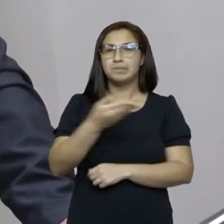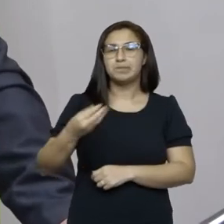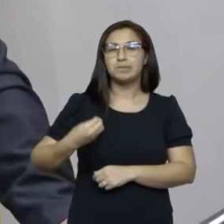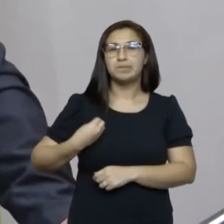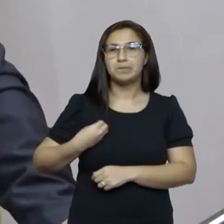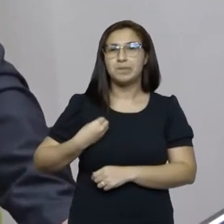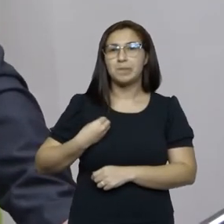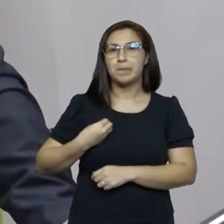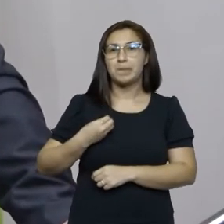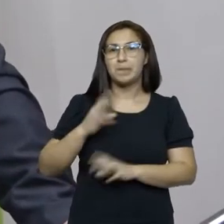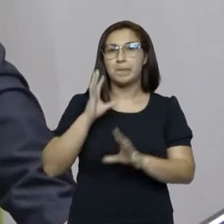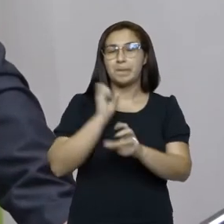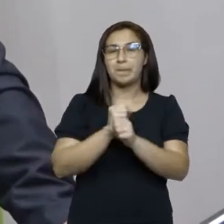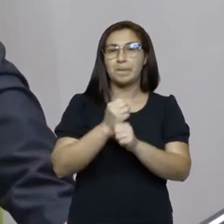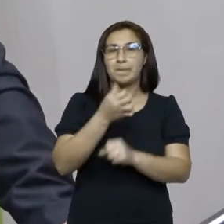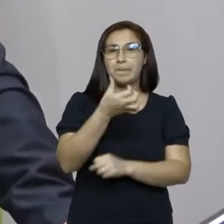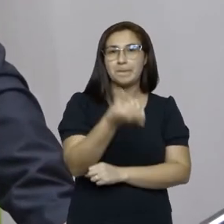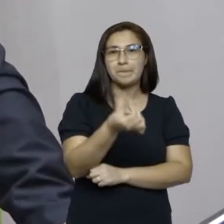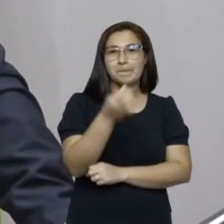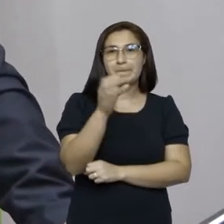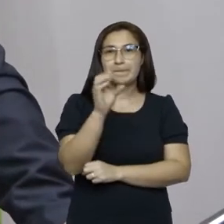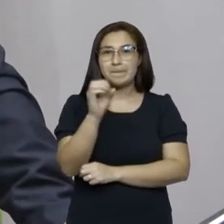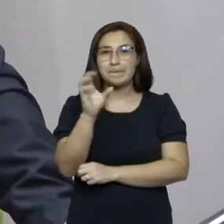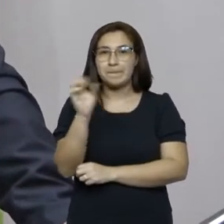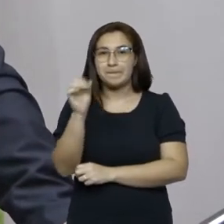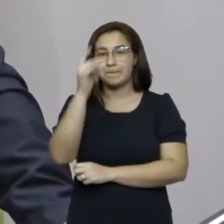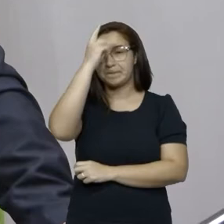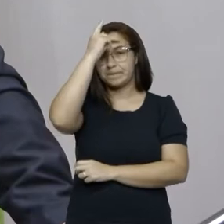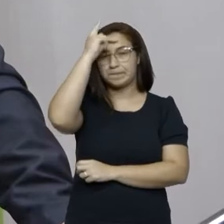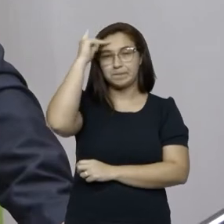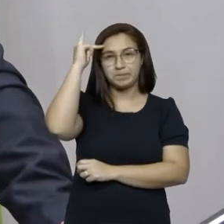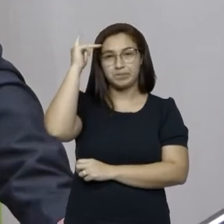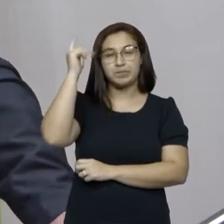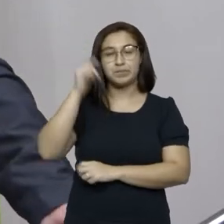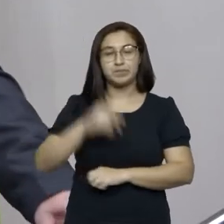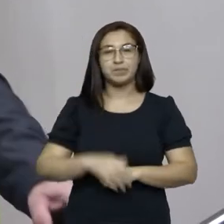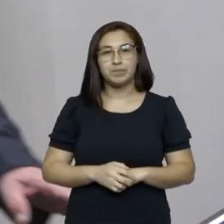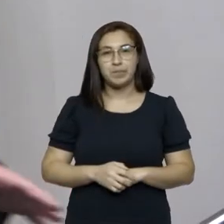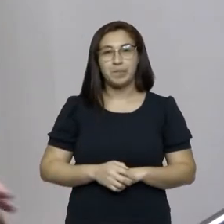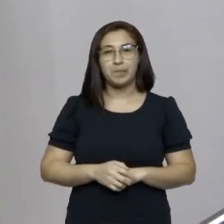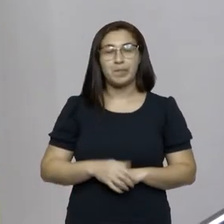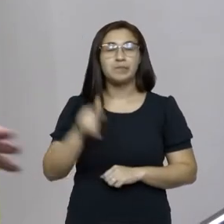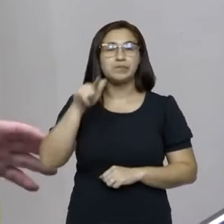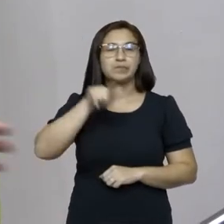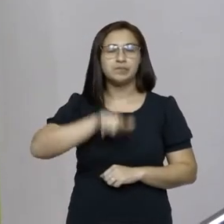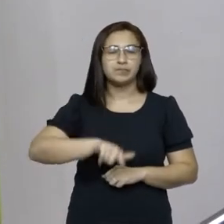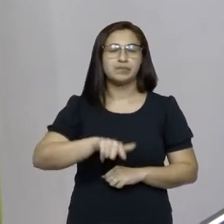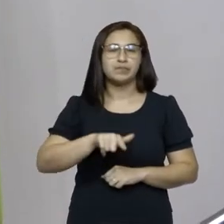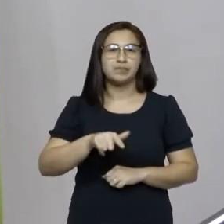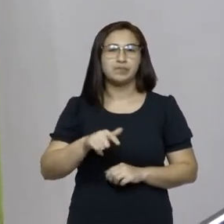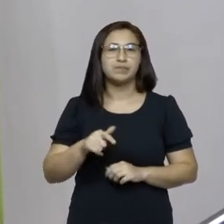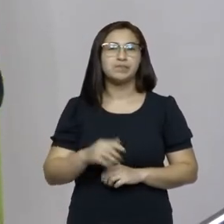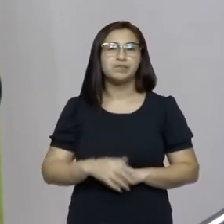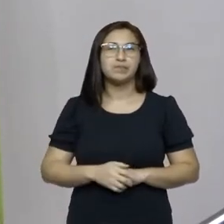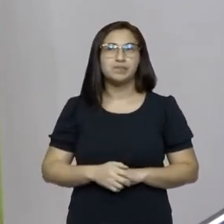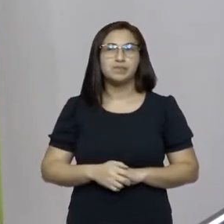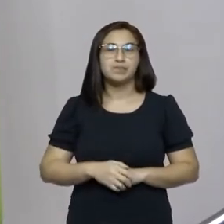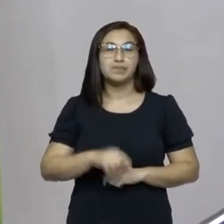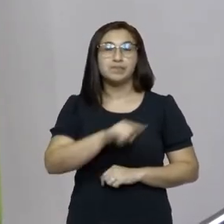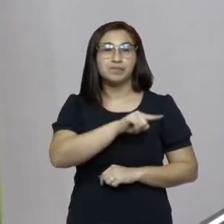pessoas e aqui dar um destaque especial à nossa